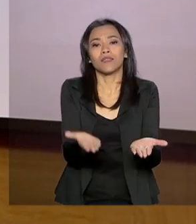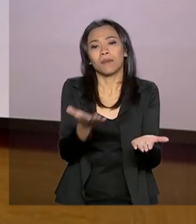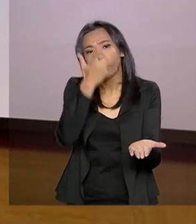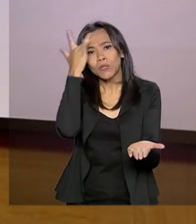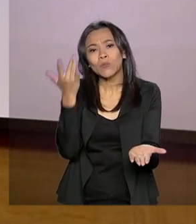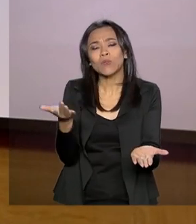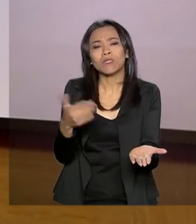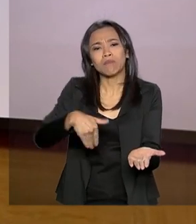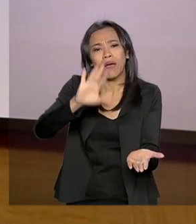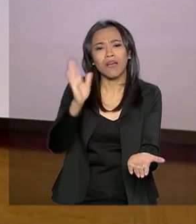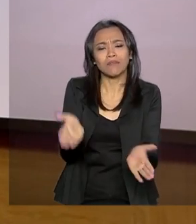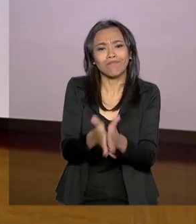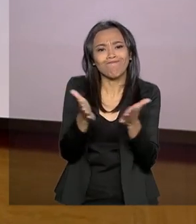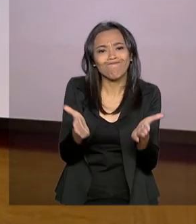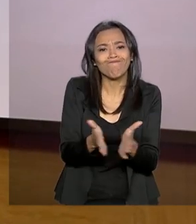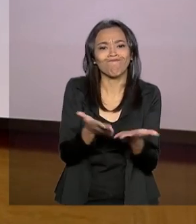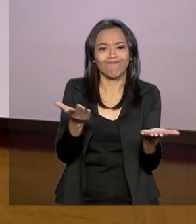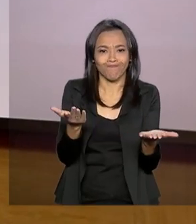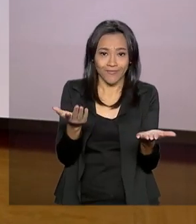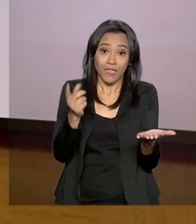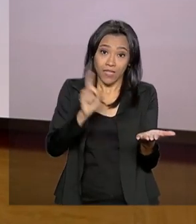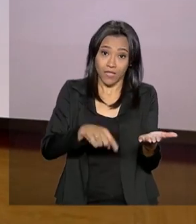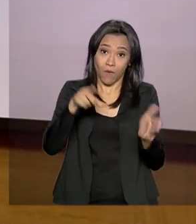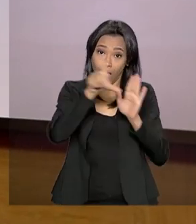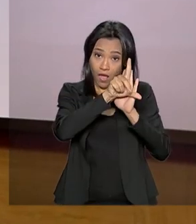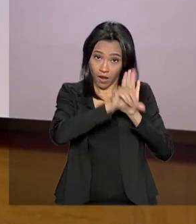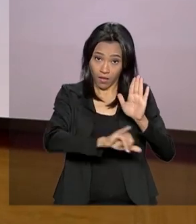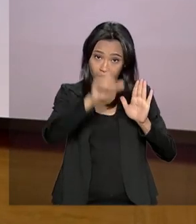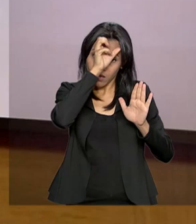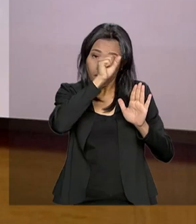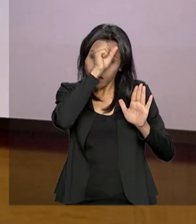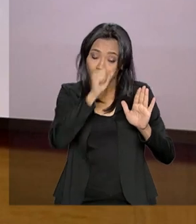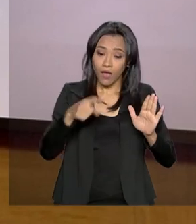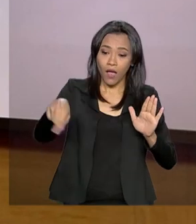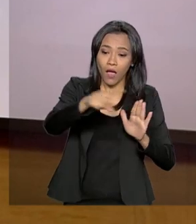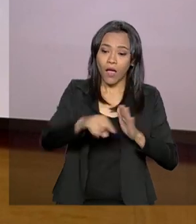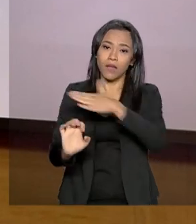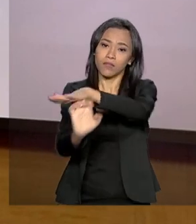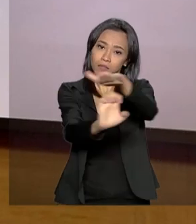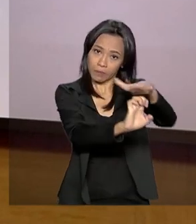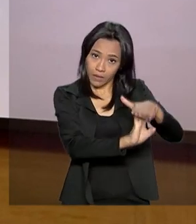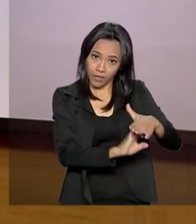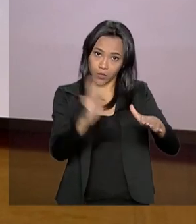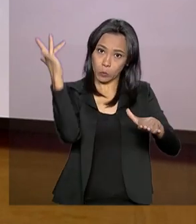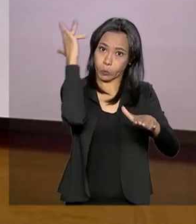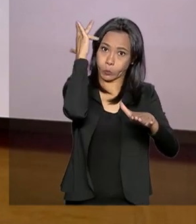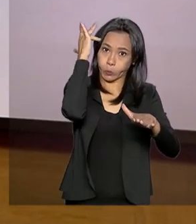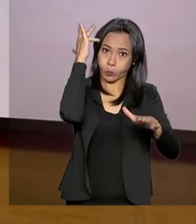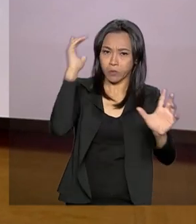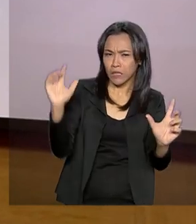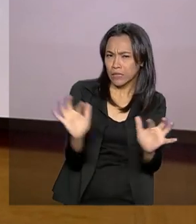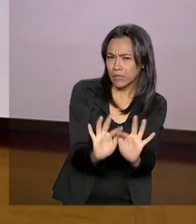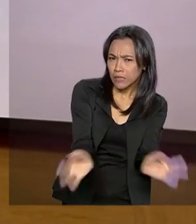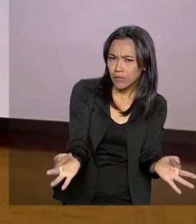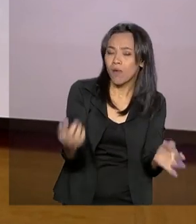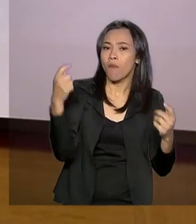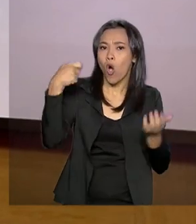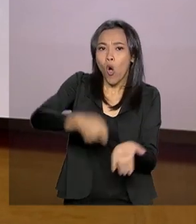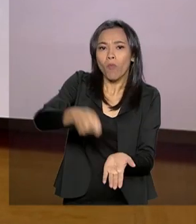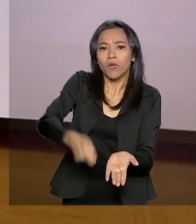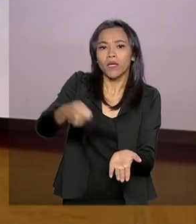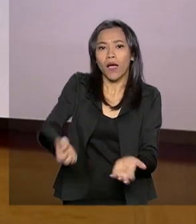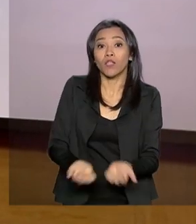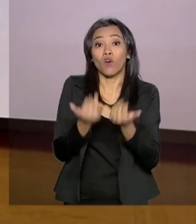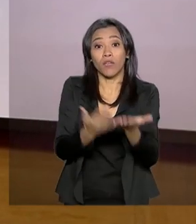renda. Segundo a lei de aprendizagem, as empresas de médio e grande porte são obrigadas a oferecer